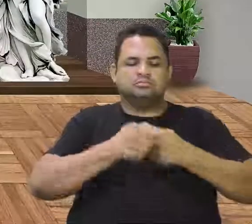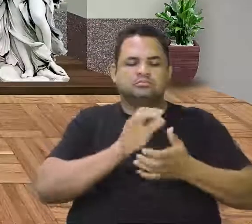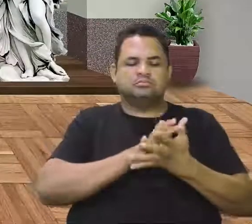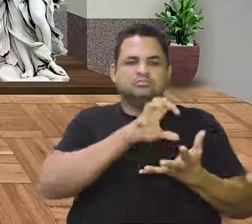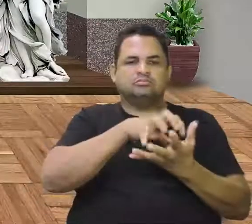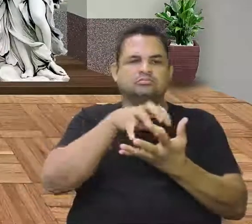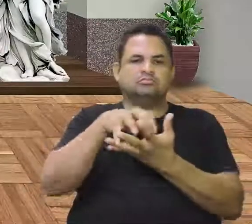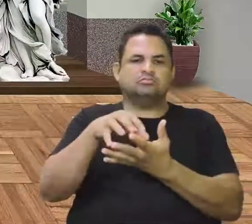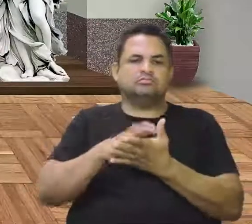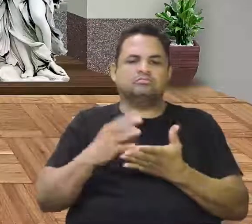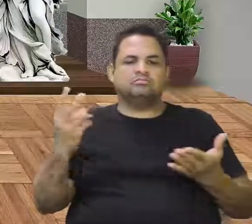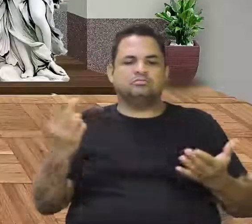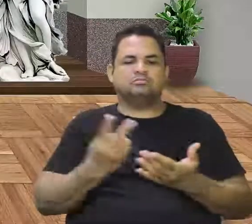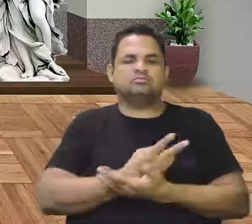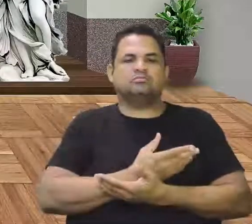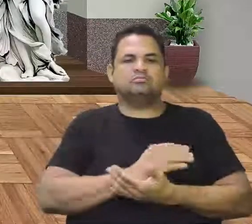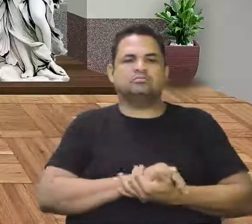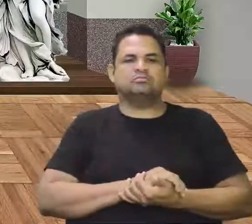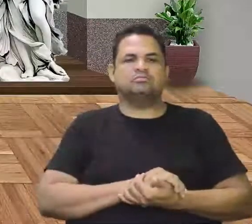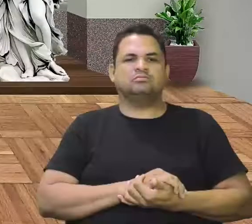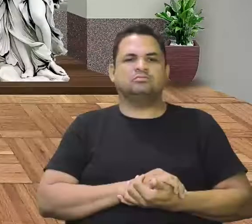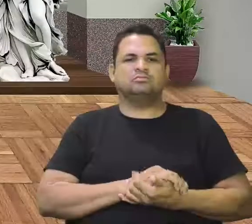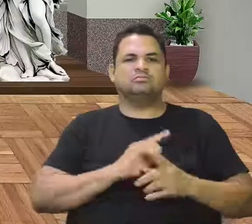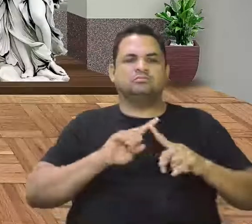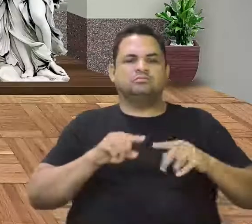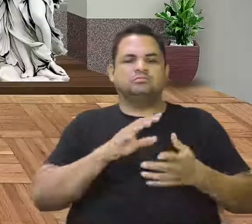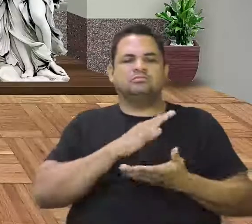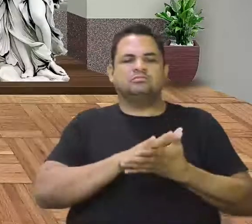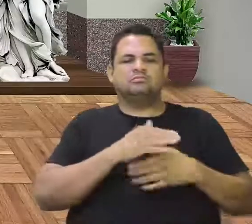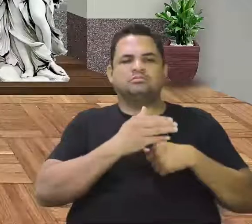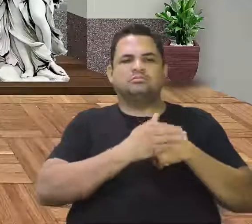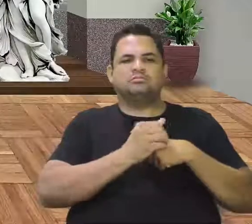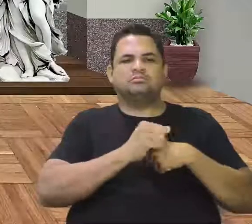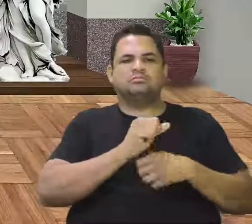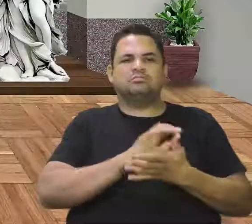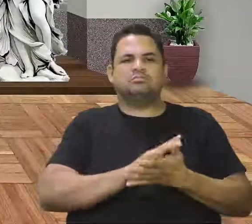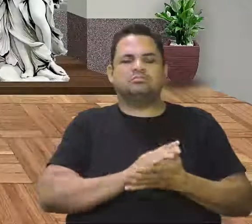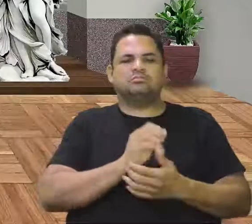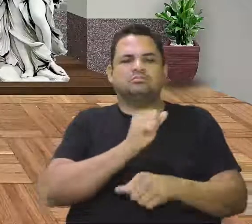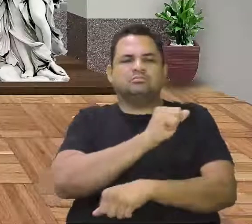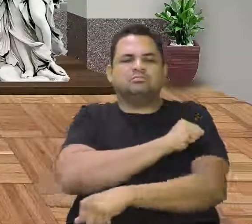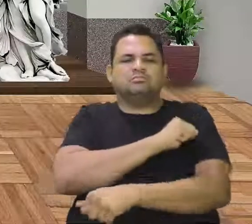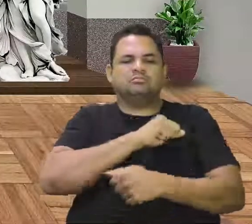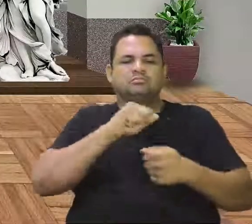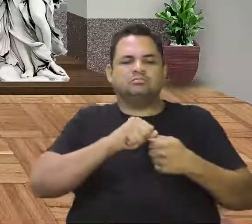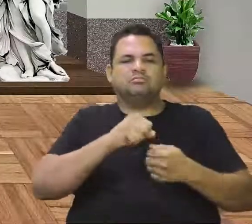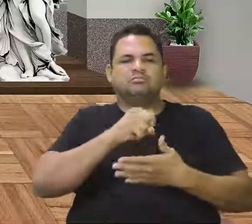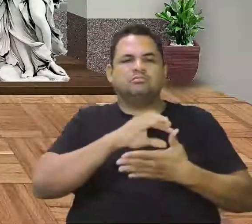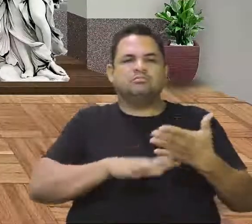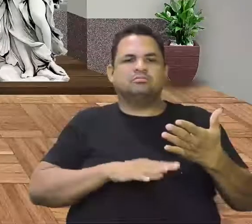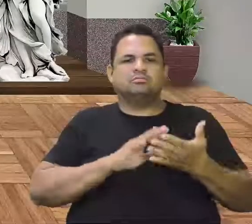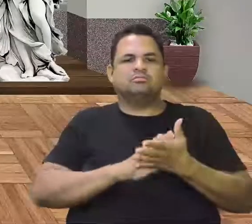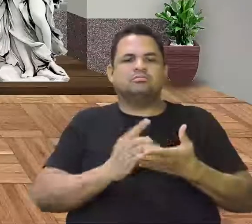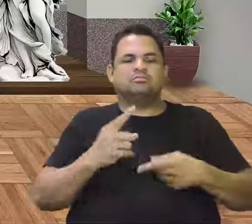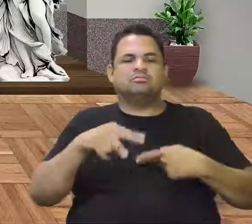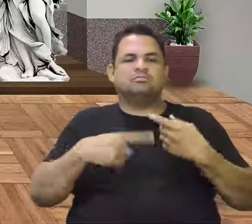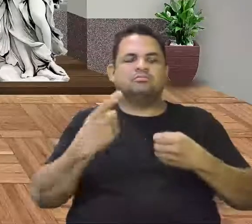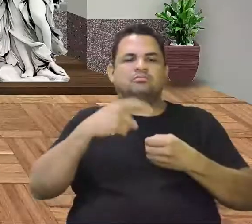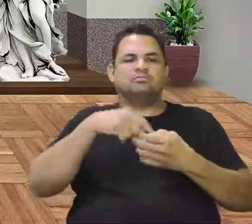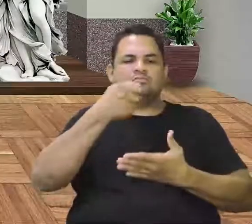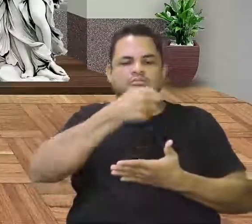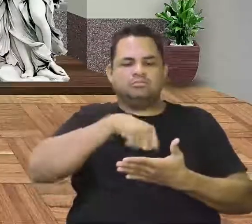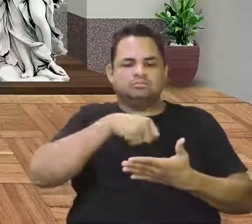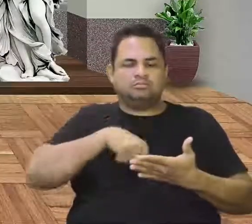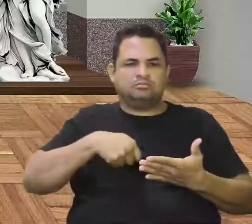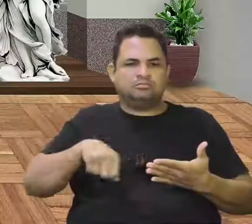ela se dá dessa maneira. Mas, queridos alunos, façam a atividade de vocês, que a gente já volta fazendo aquela correção. Vamos